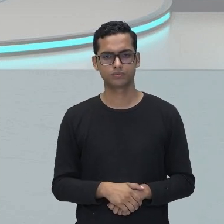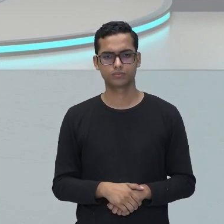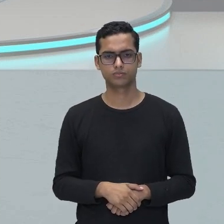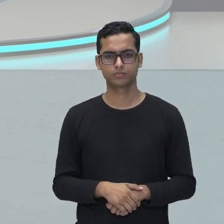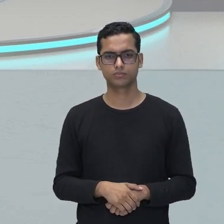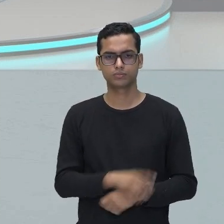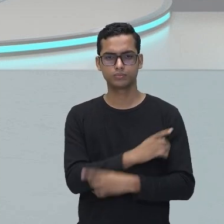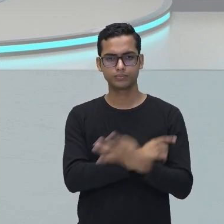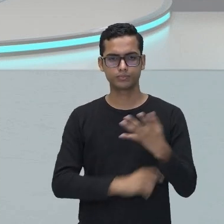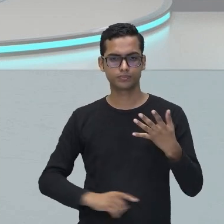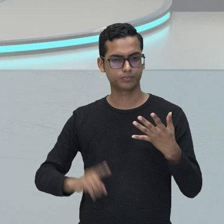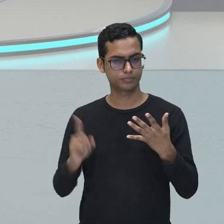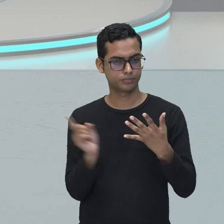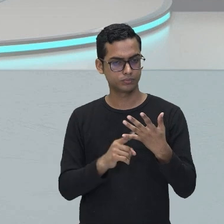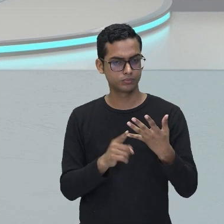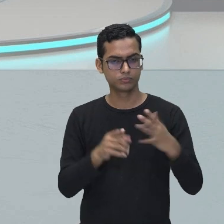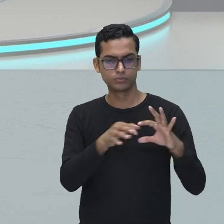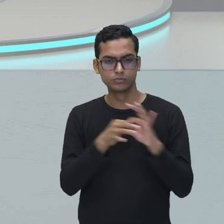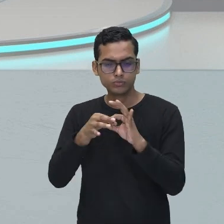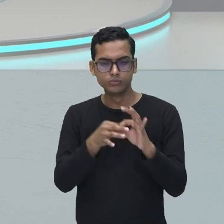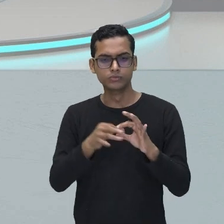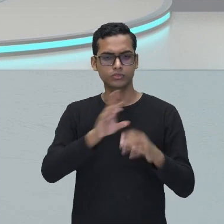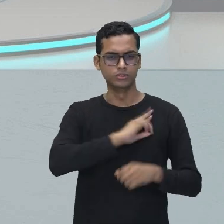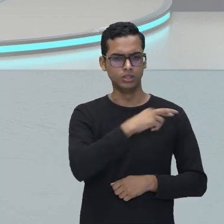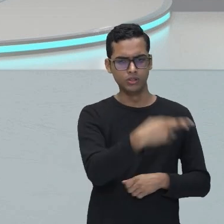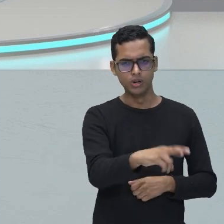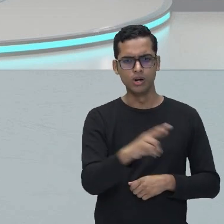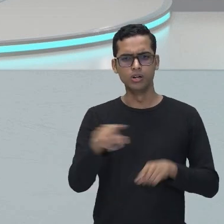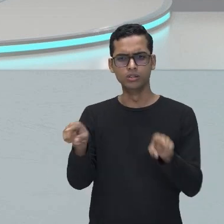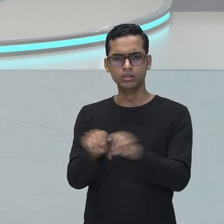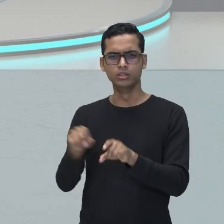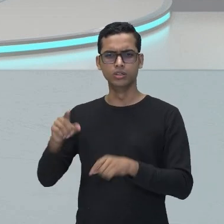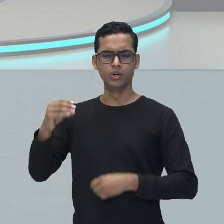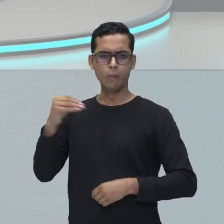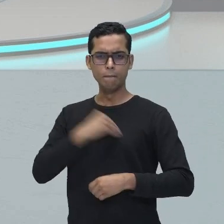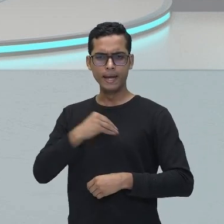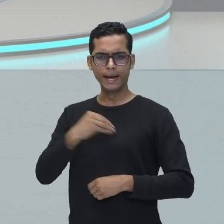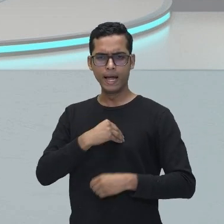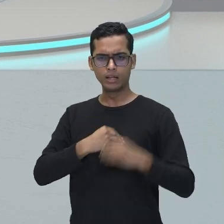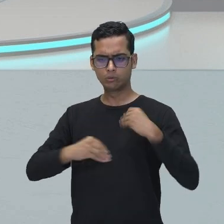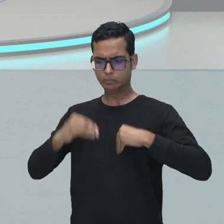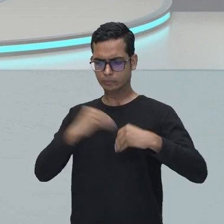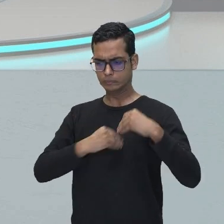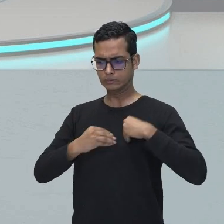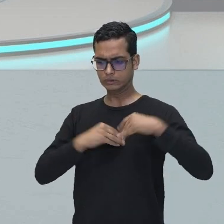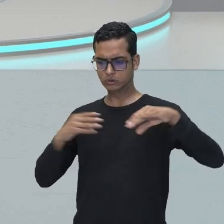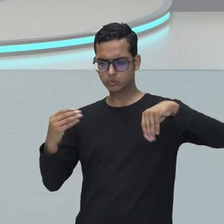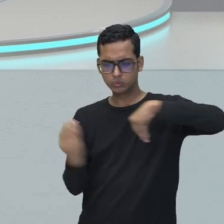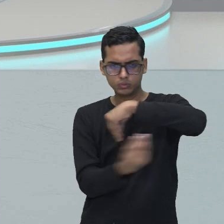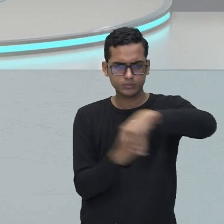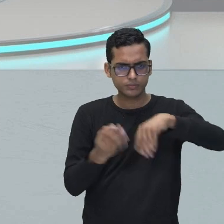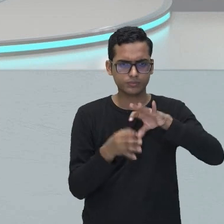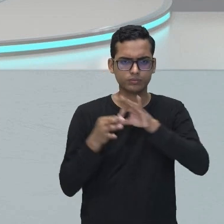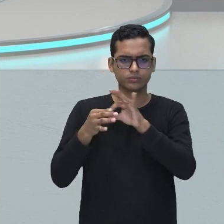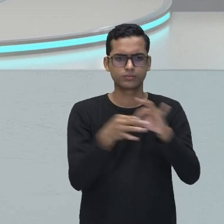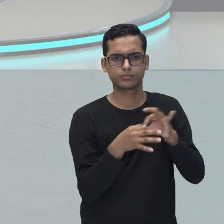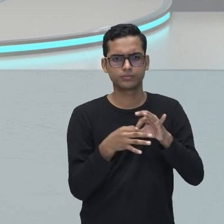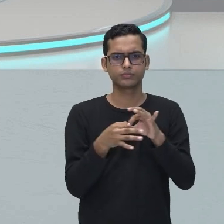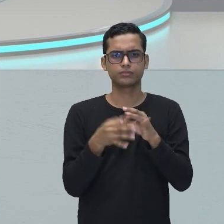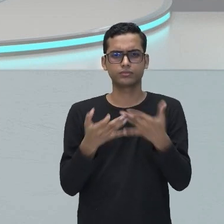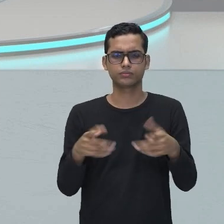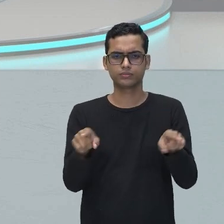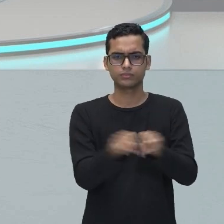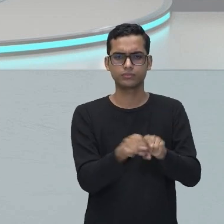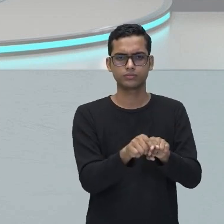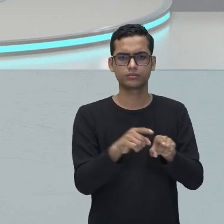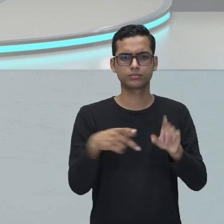Então, enquanto se fala em teocentrismo, falamos em religioso. Quando falamos